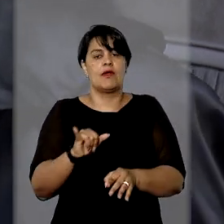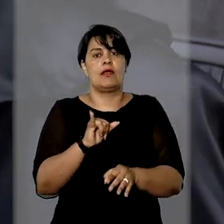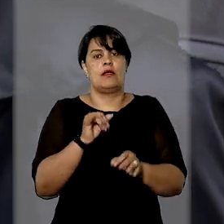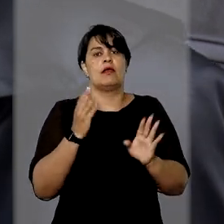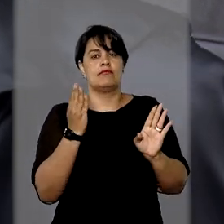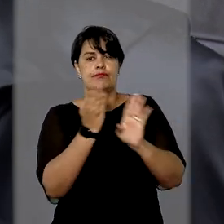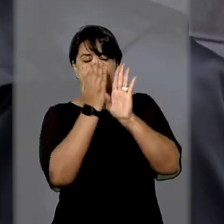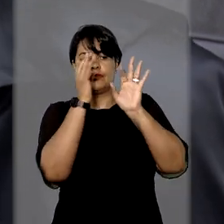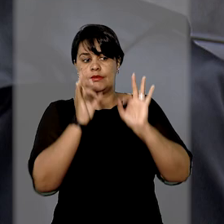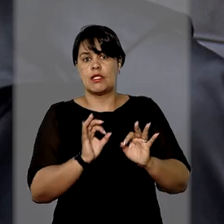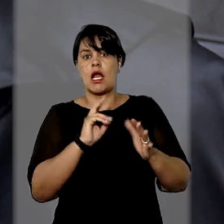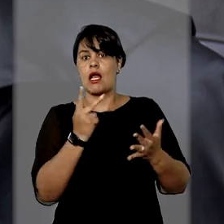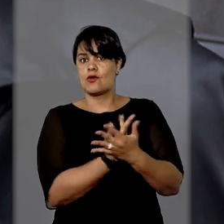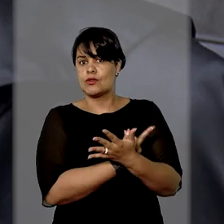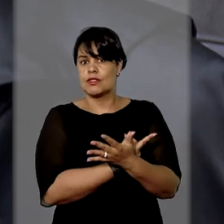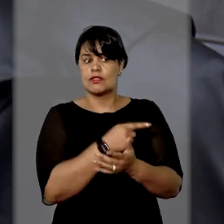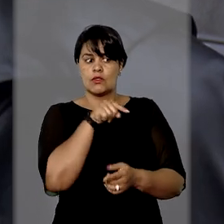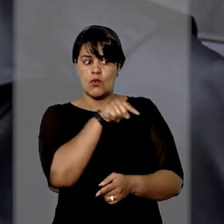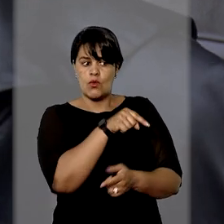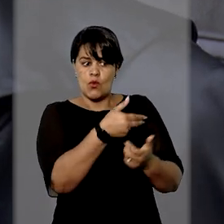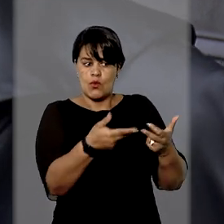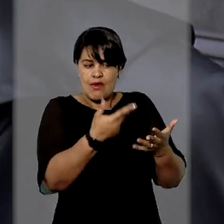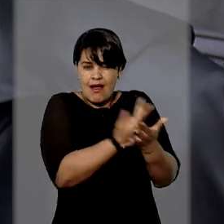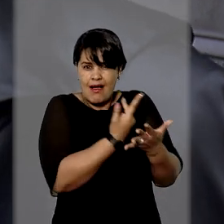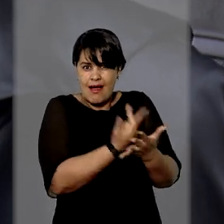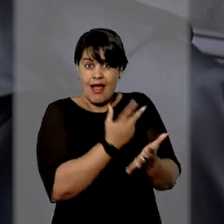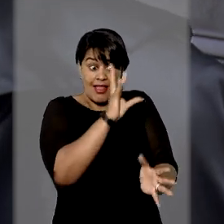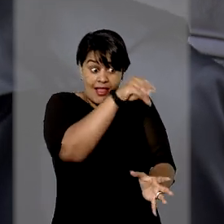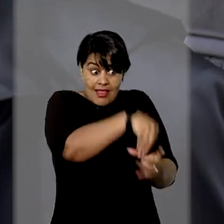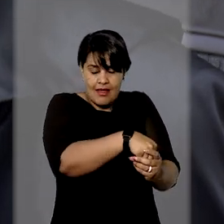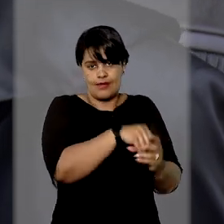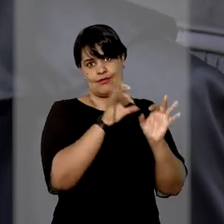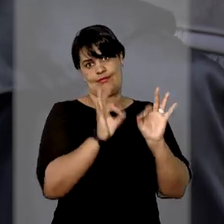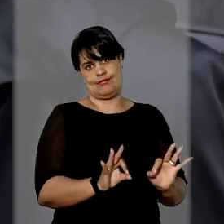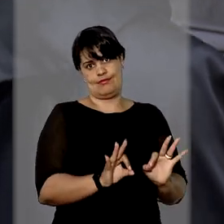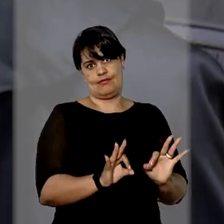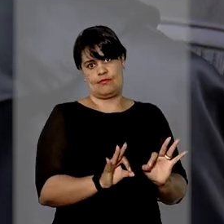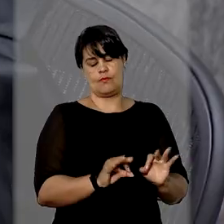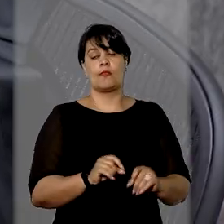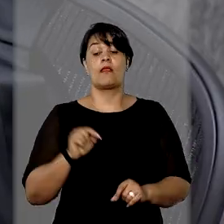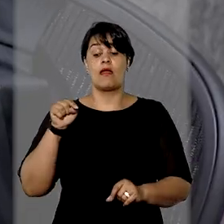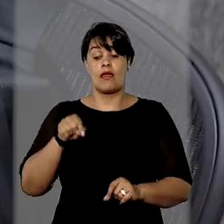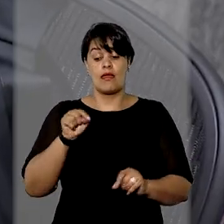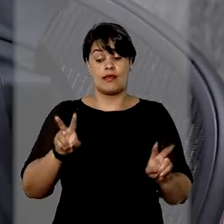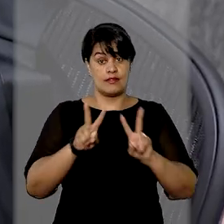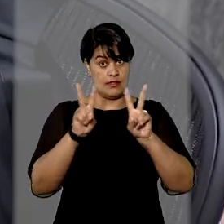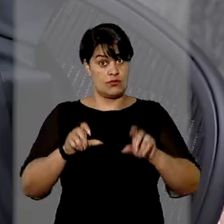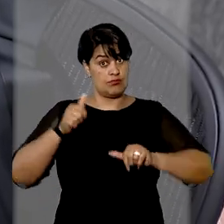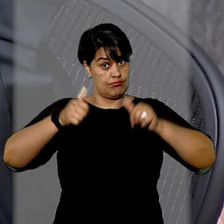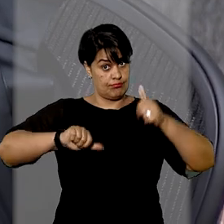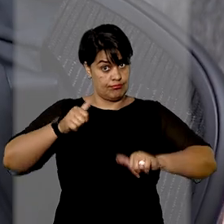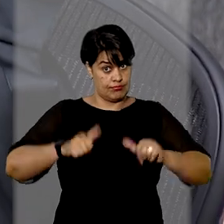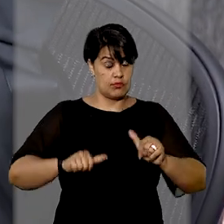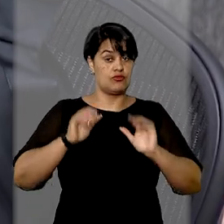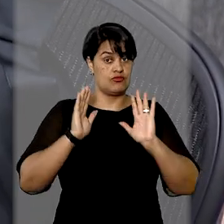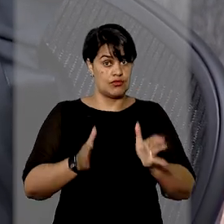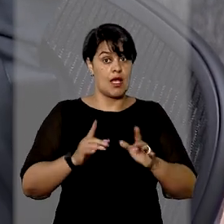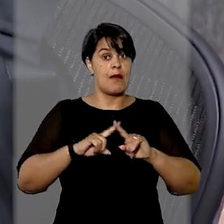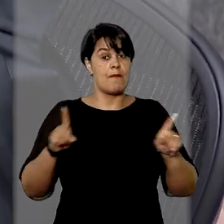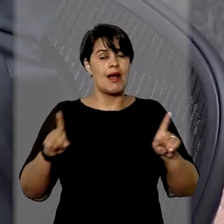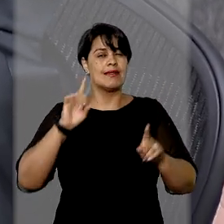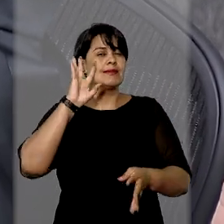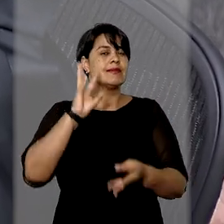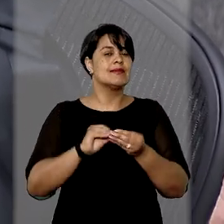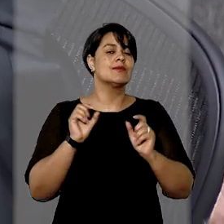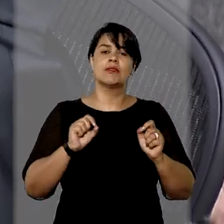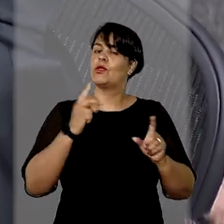que indiquem estar ocorrendo situação de flagrante delito em seu interior. No caso analisado, o magistrado ponderou